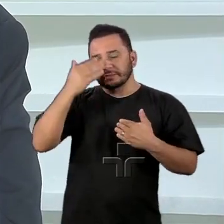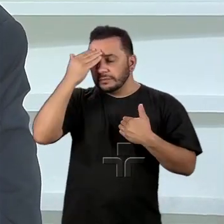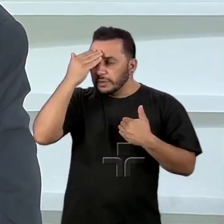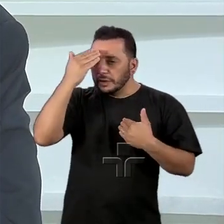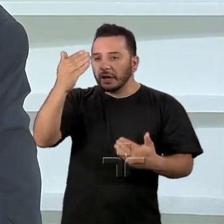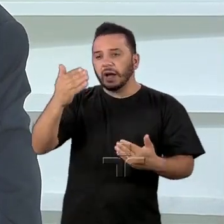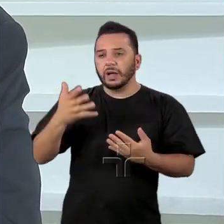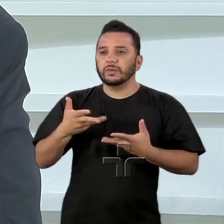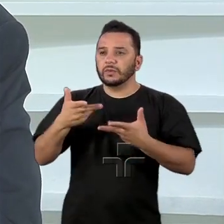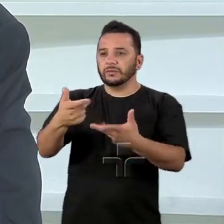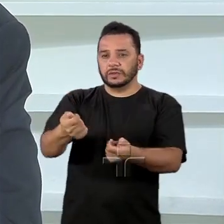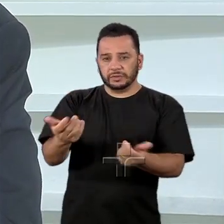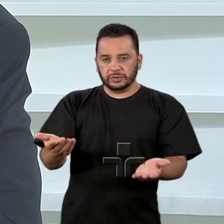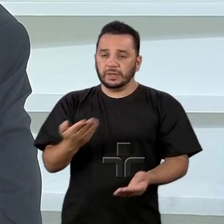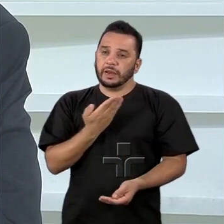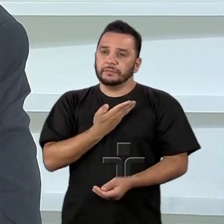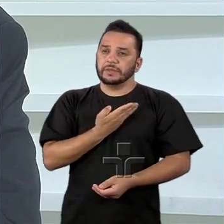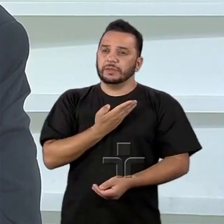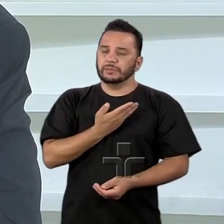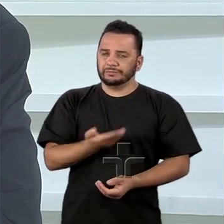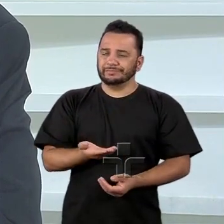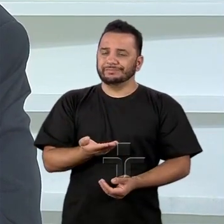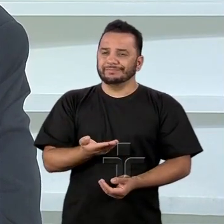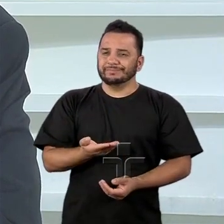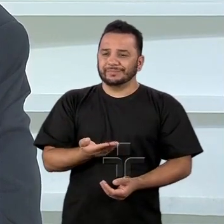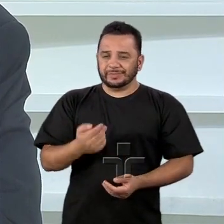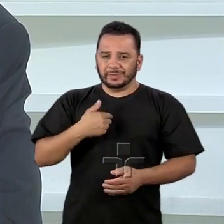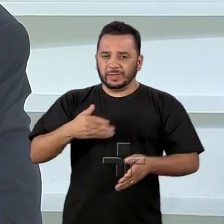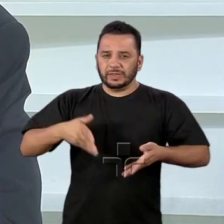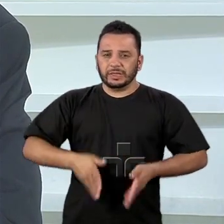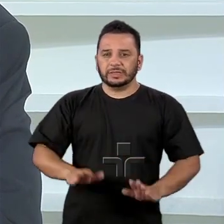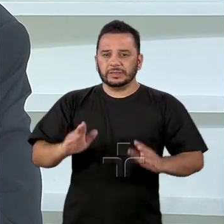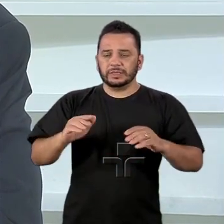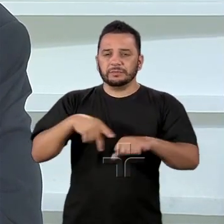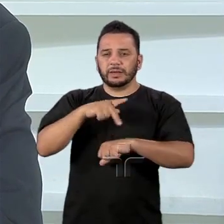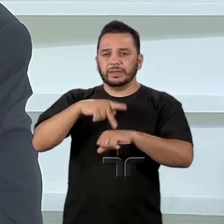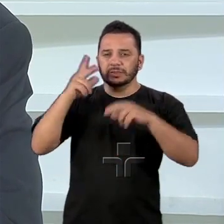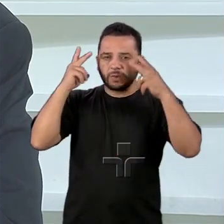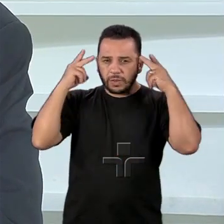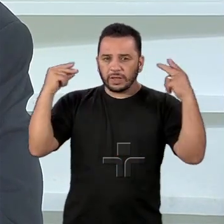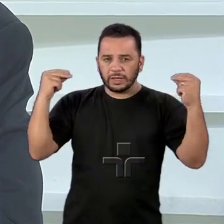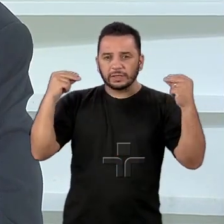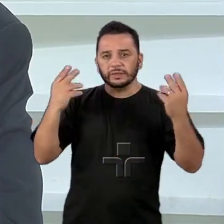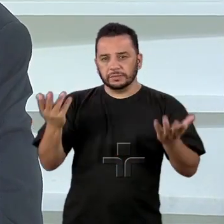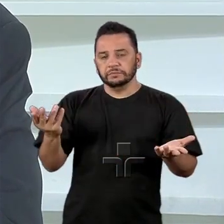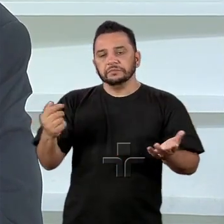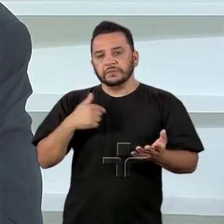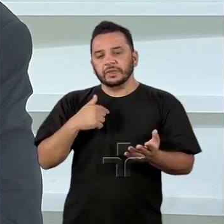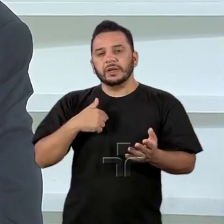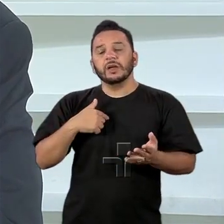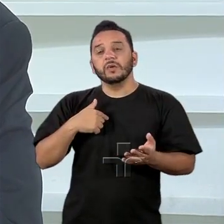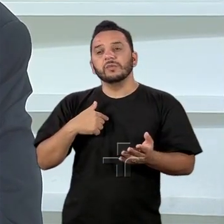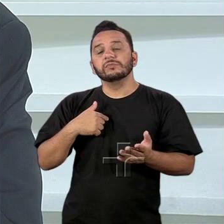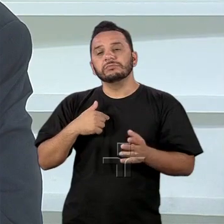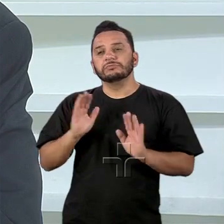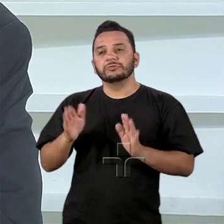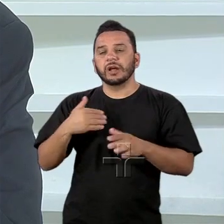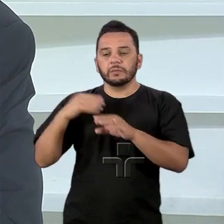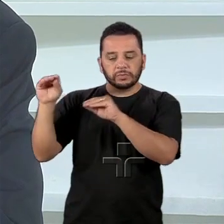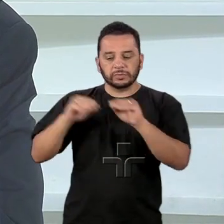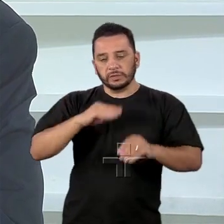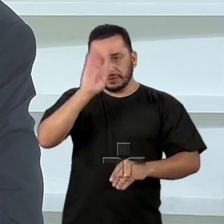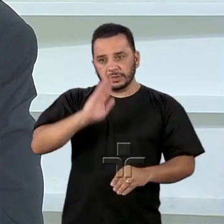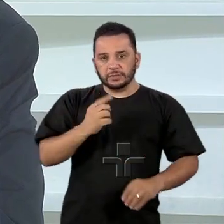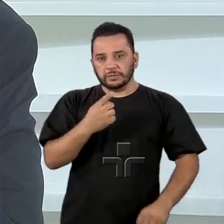aos colegas. Eu nasci na Holanda e eu cheguei aqui em 90. Então, eu